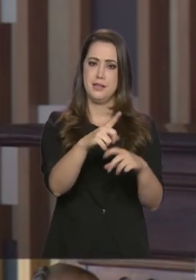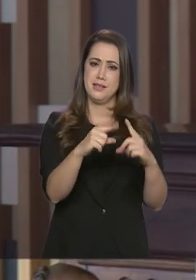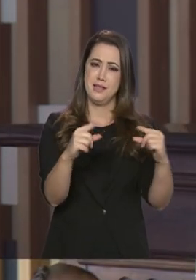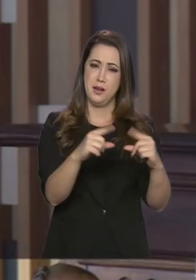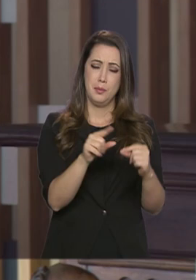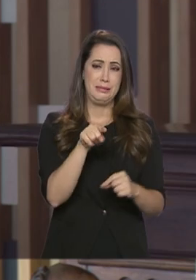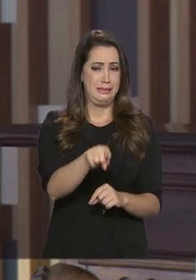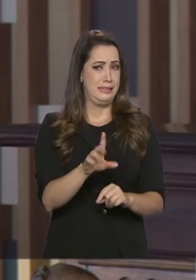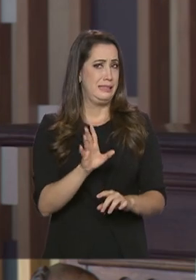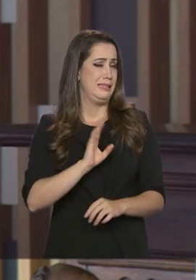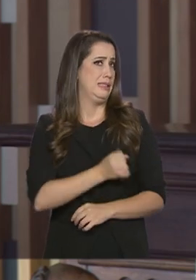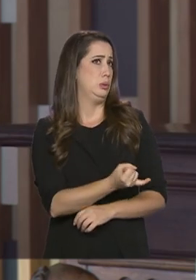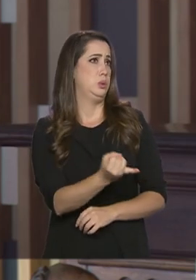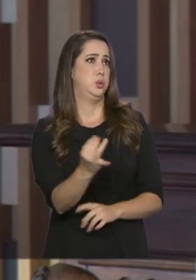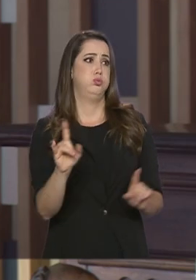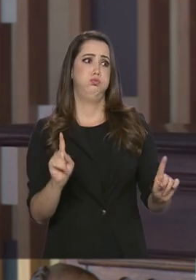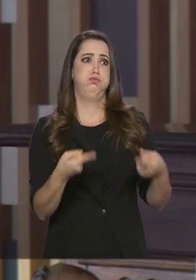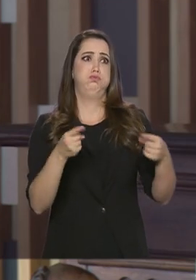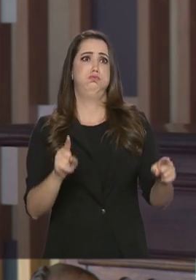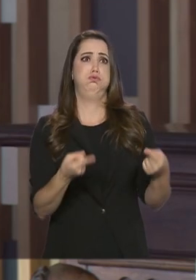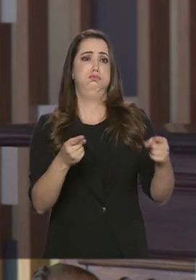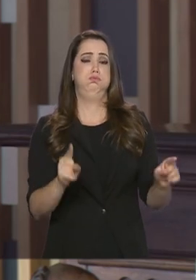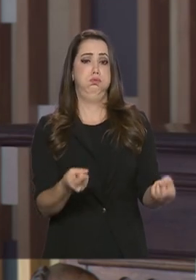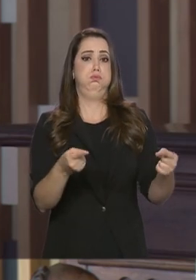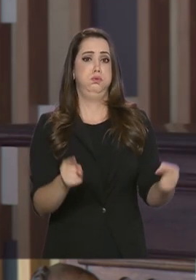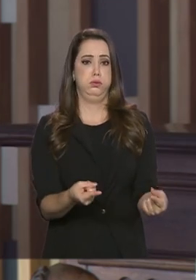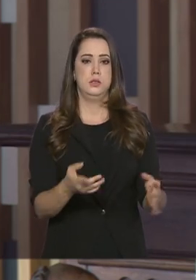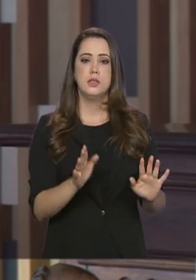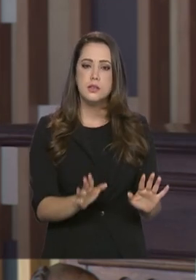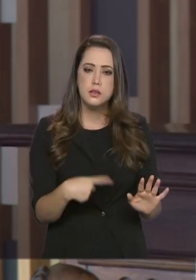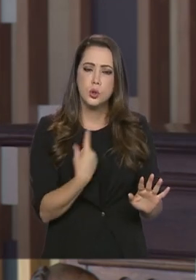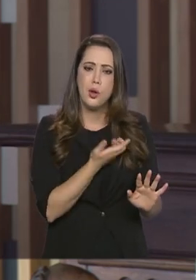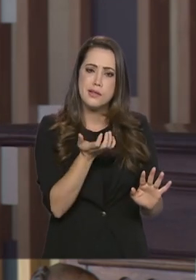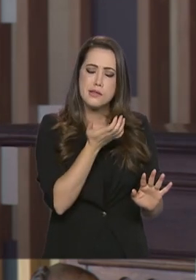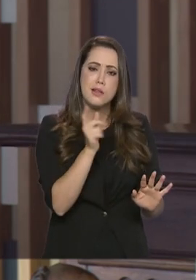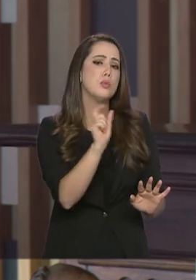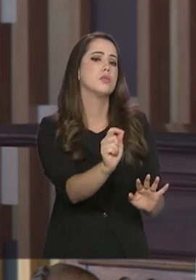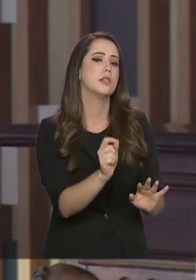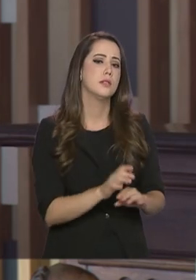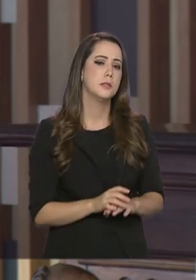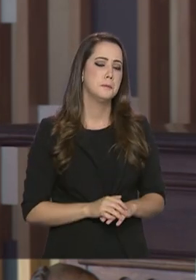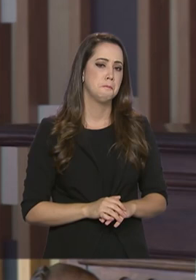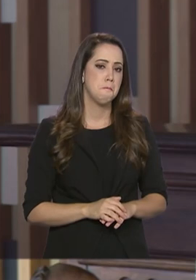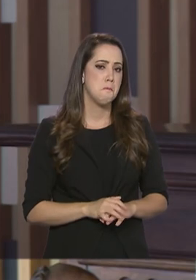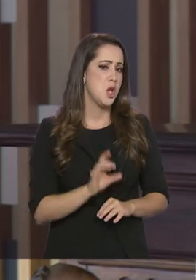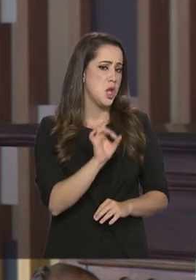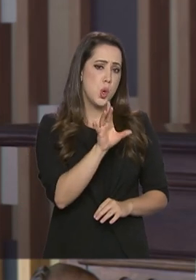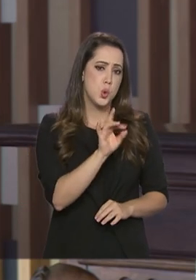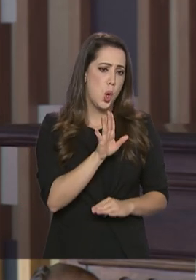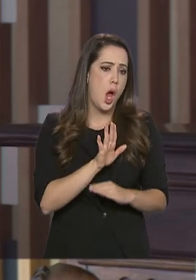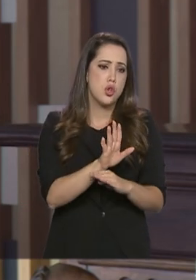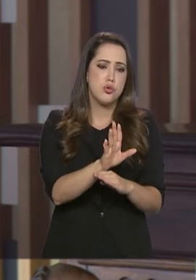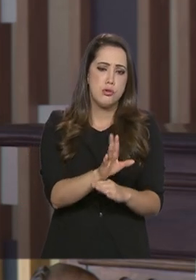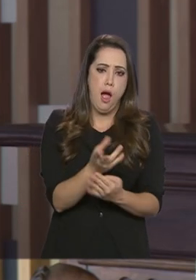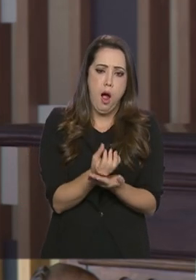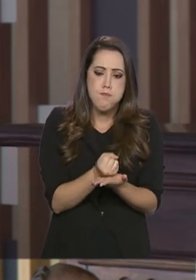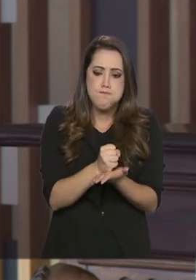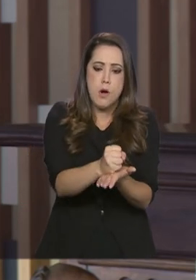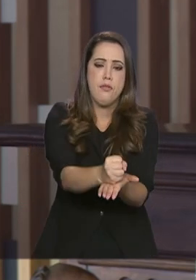enfrenta tantos desafios há décadas. Então, que nós queremos fazer não é só materialmente essa